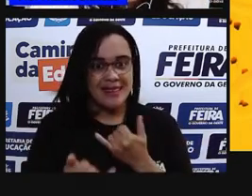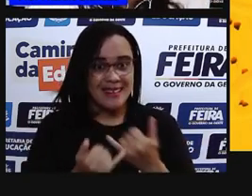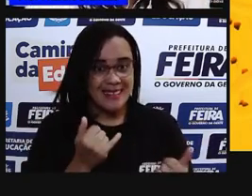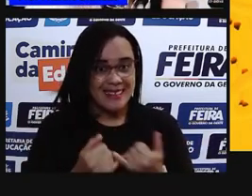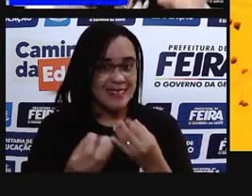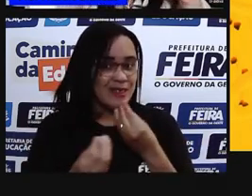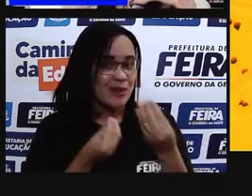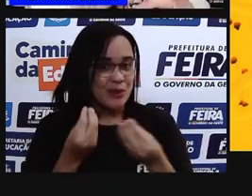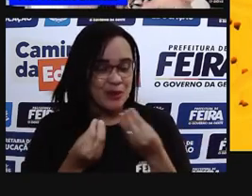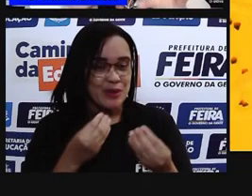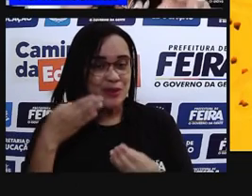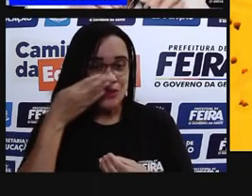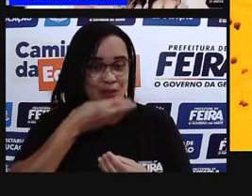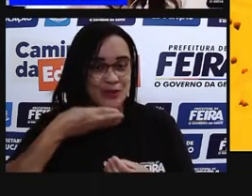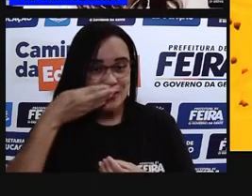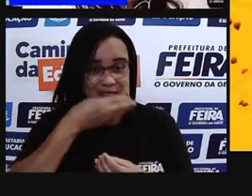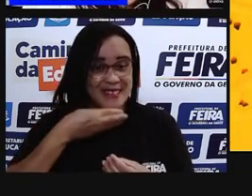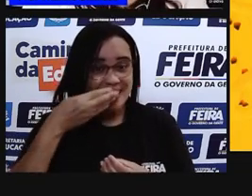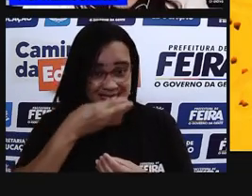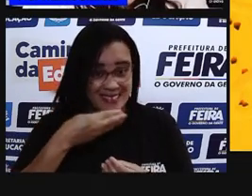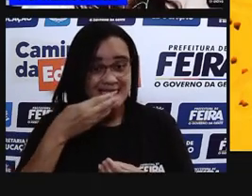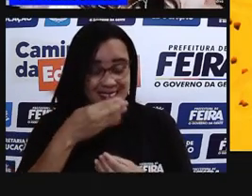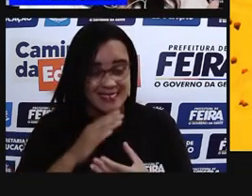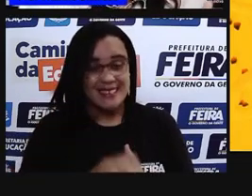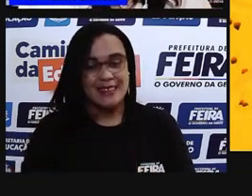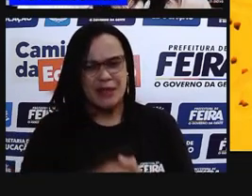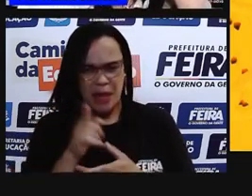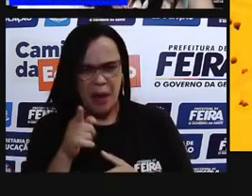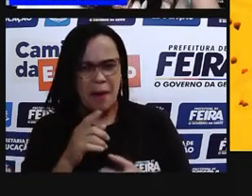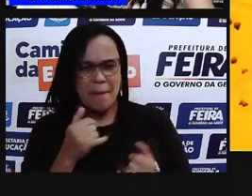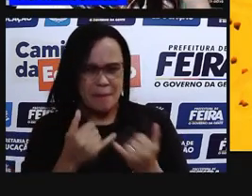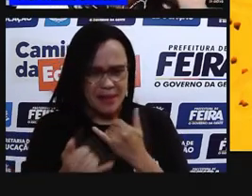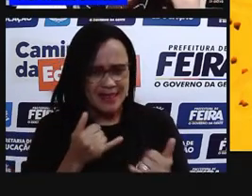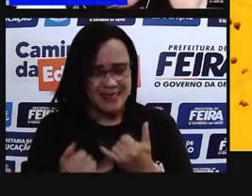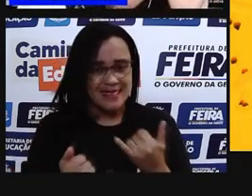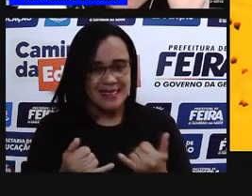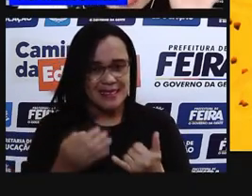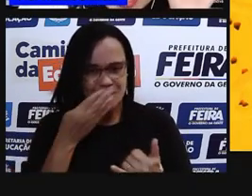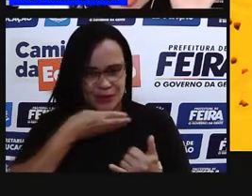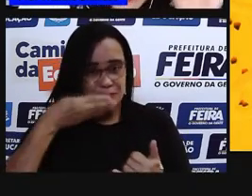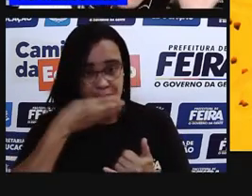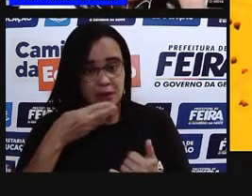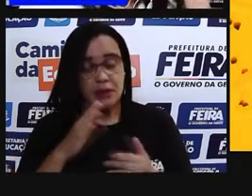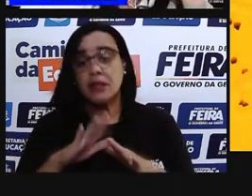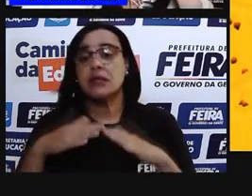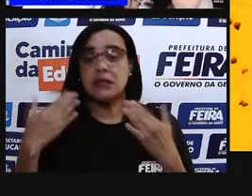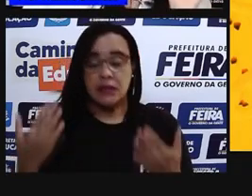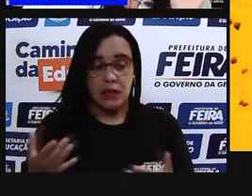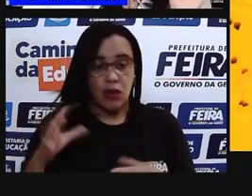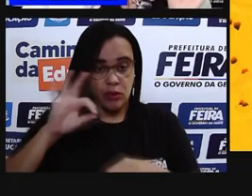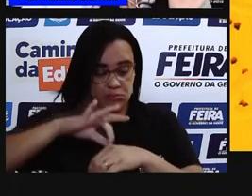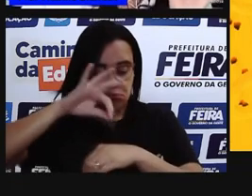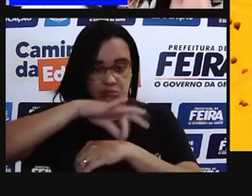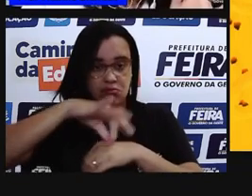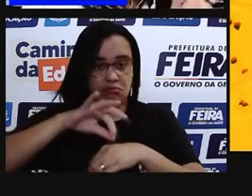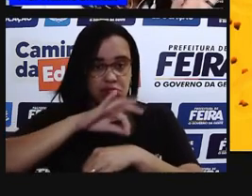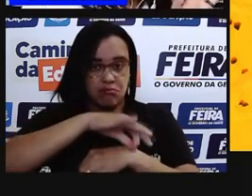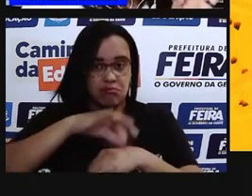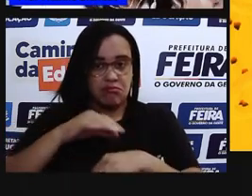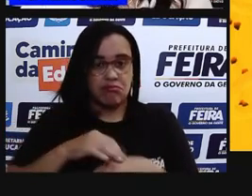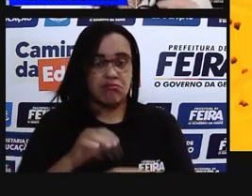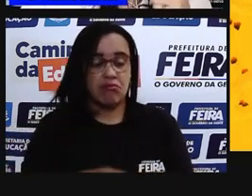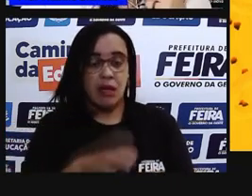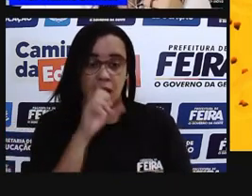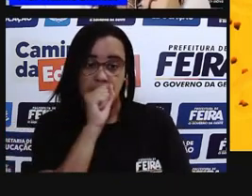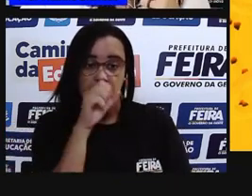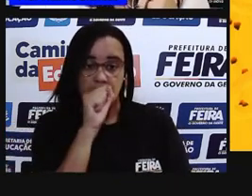em cima. Tá parecendo que ele tá todo cheio de confete? Então, esse confete, esses pontinhos aí laranja,